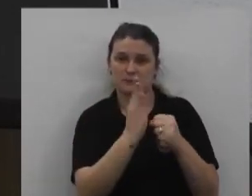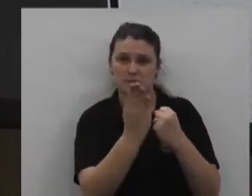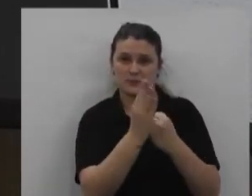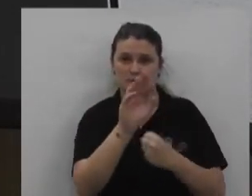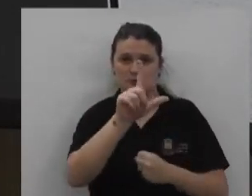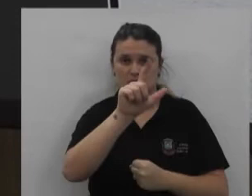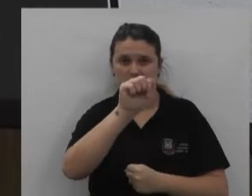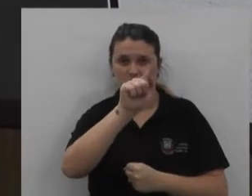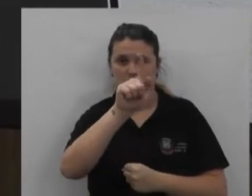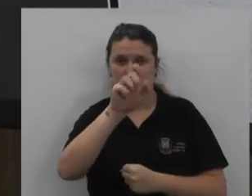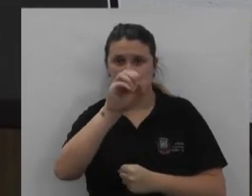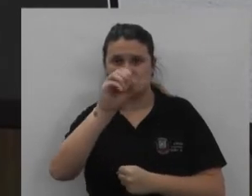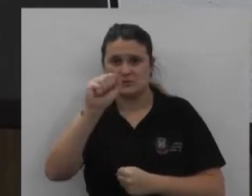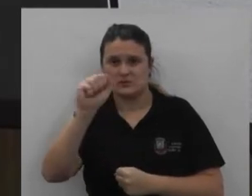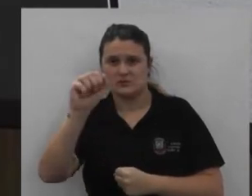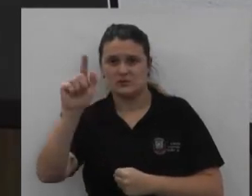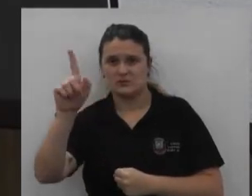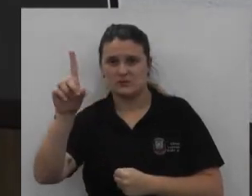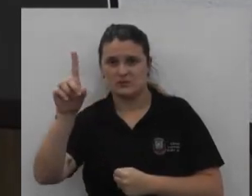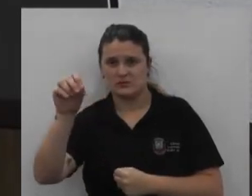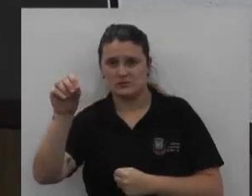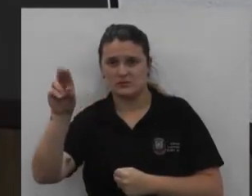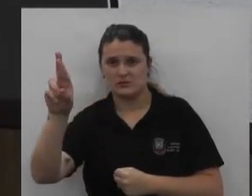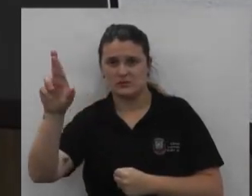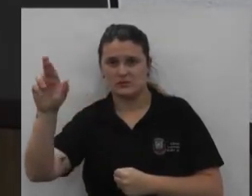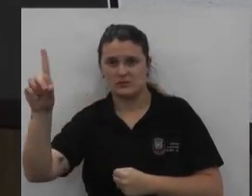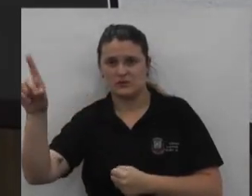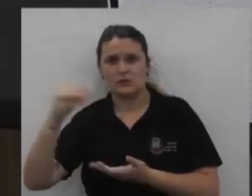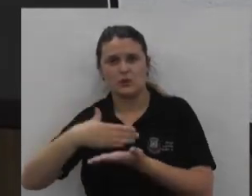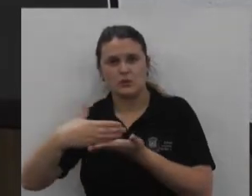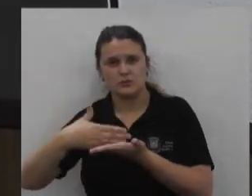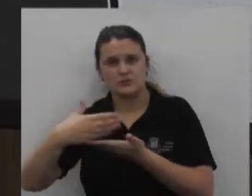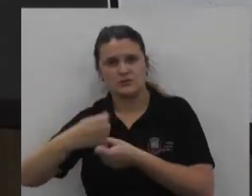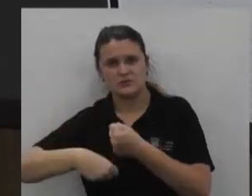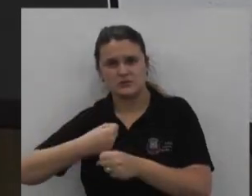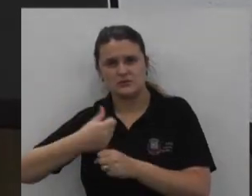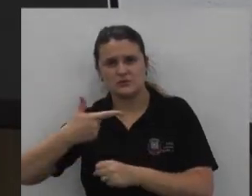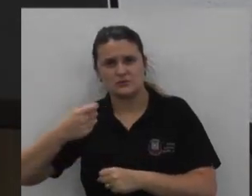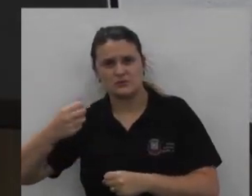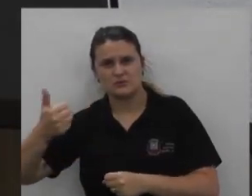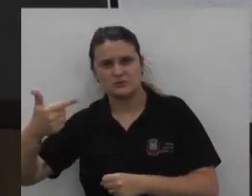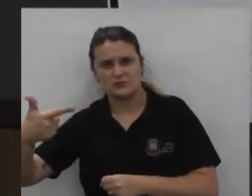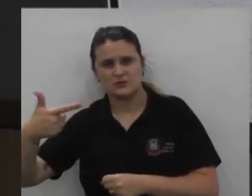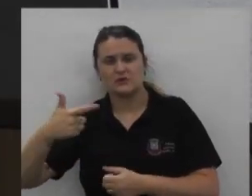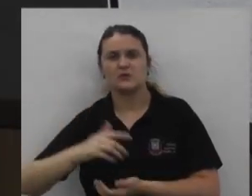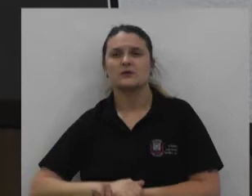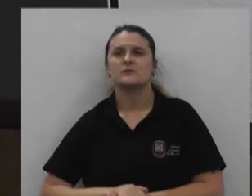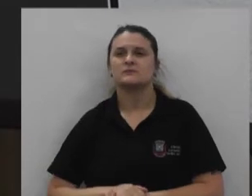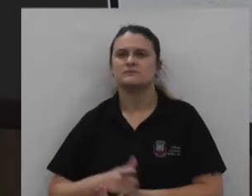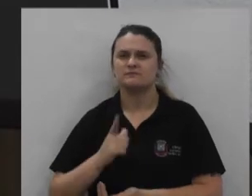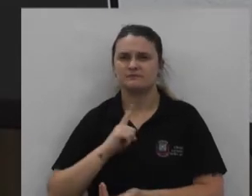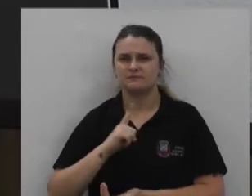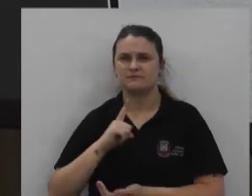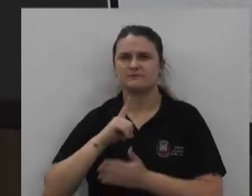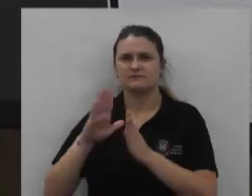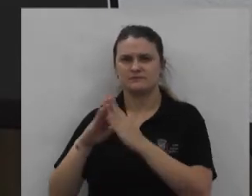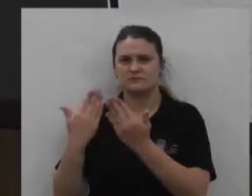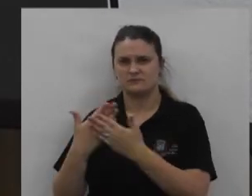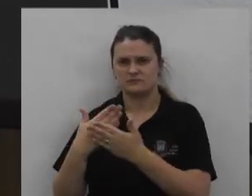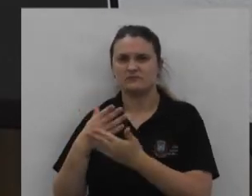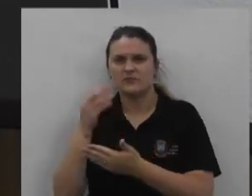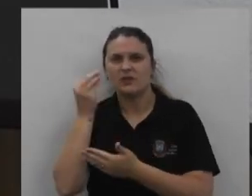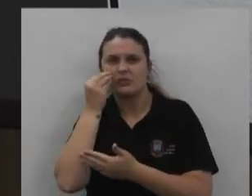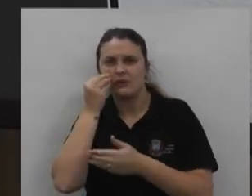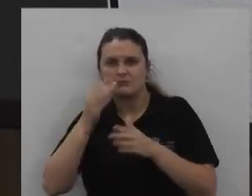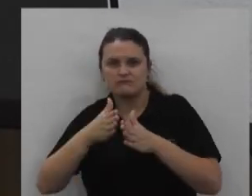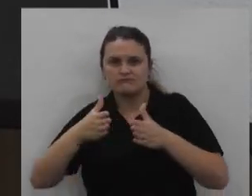Dourada começou em 2012 e agora está deixa eu passar para frente aqui o Odete Conte que nós